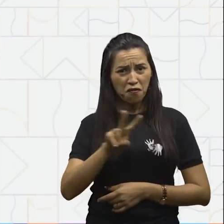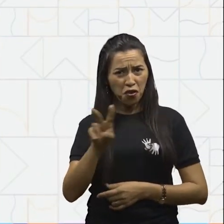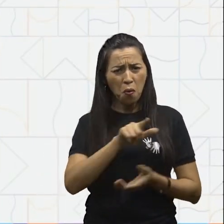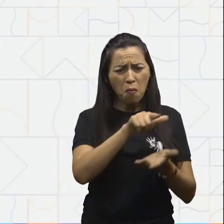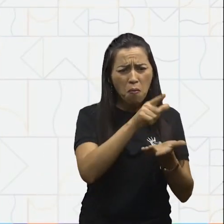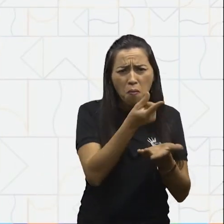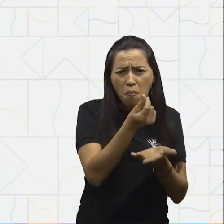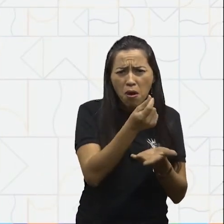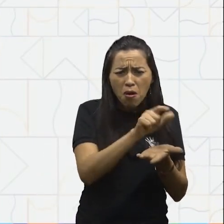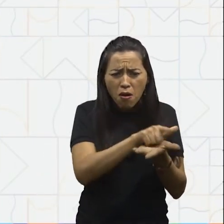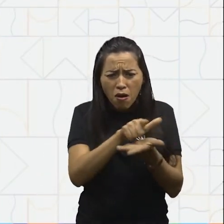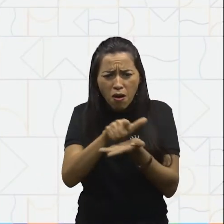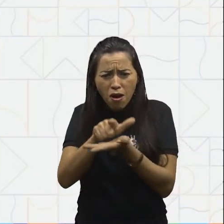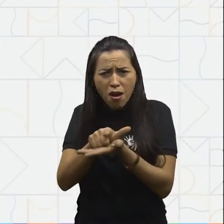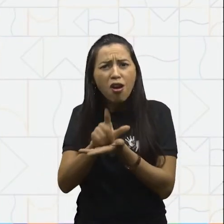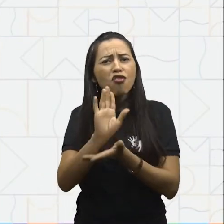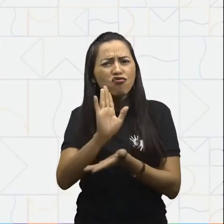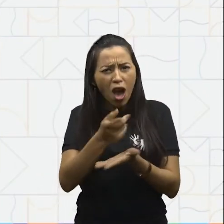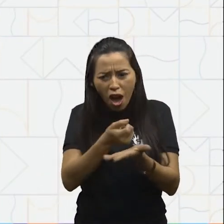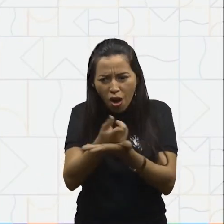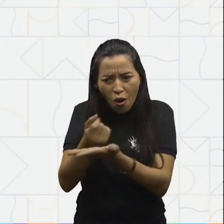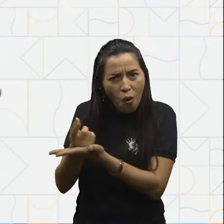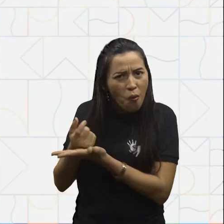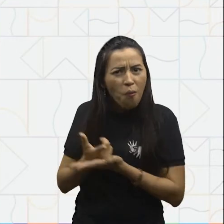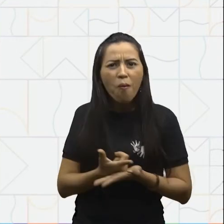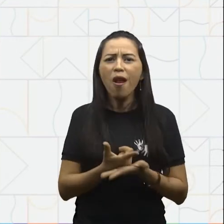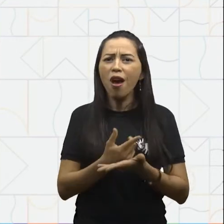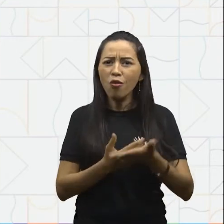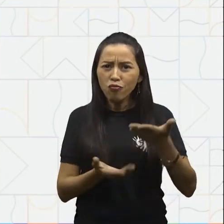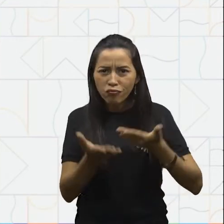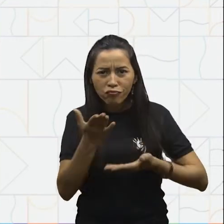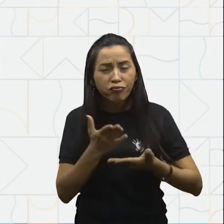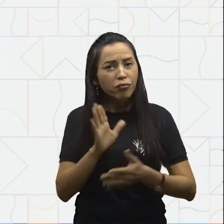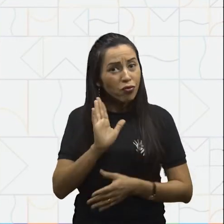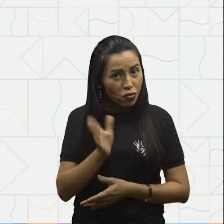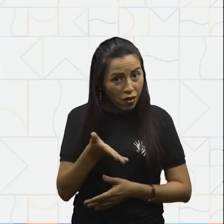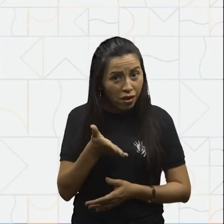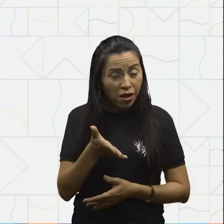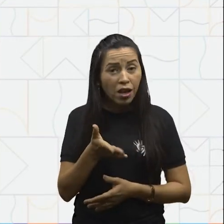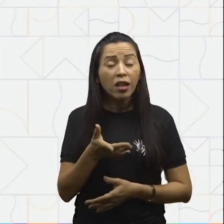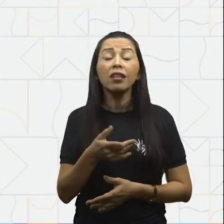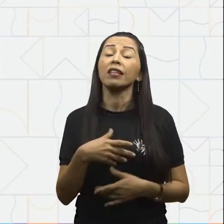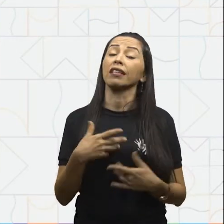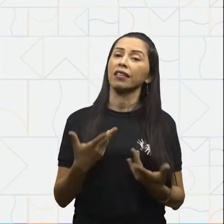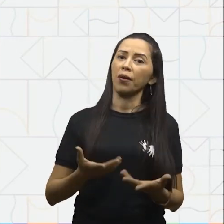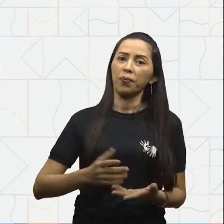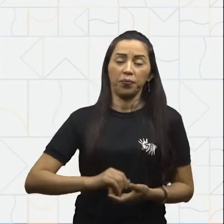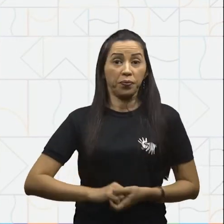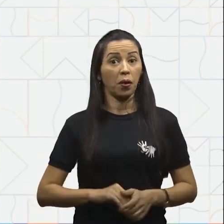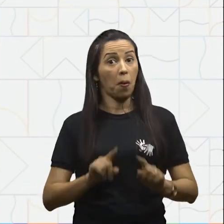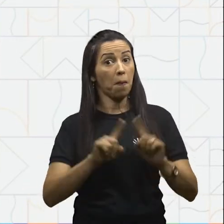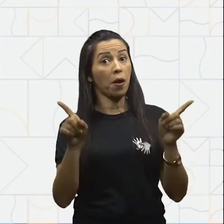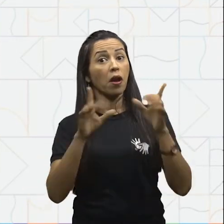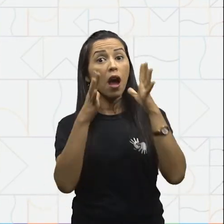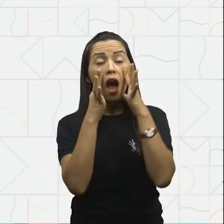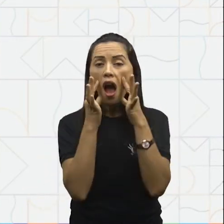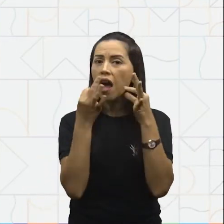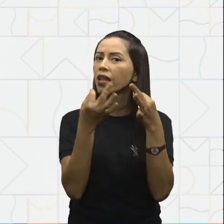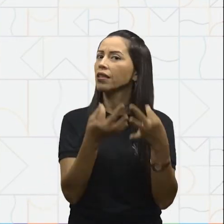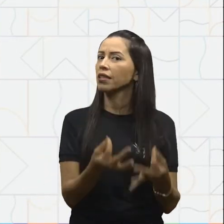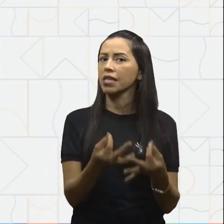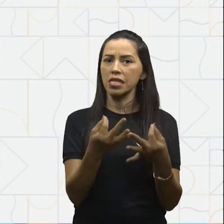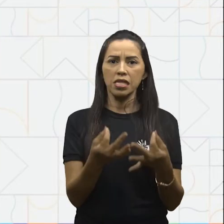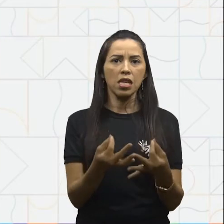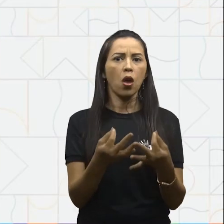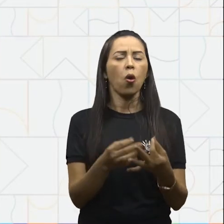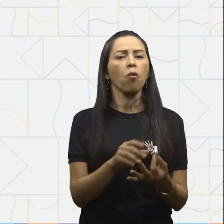cédulas? Já compraram? O que vocês fazem com as cédulas? Mas, atenção, fora